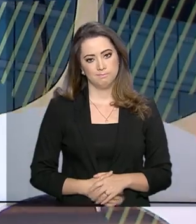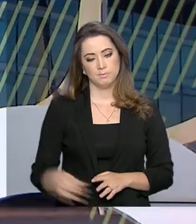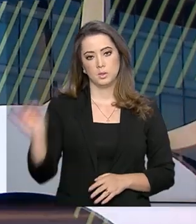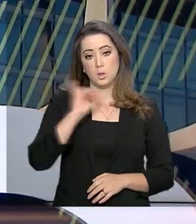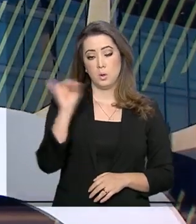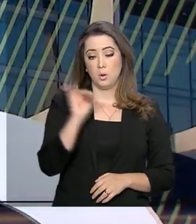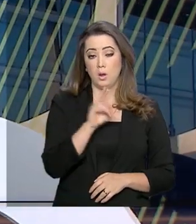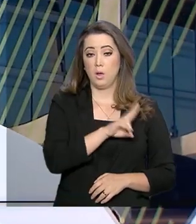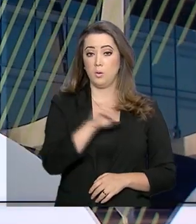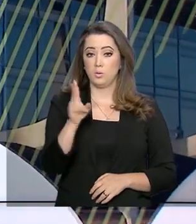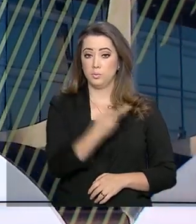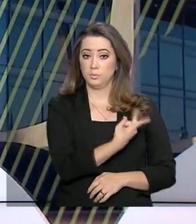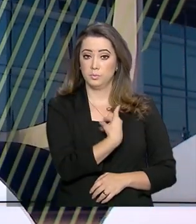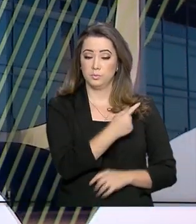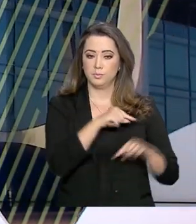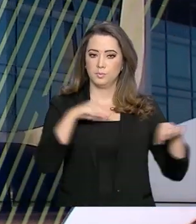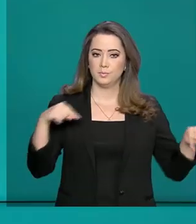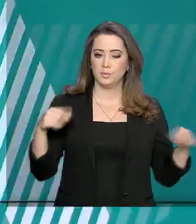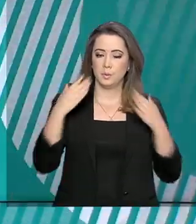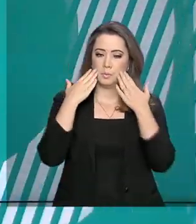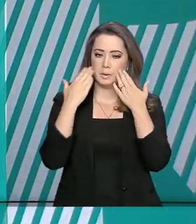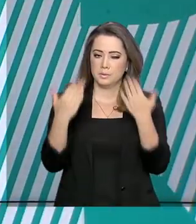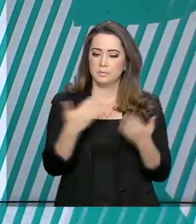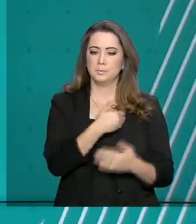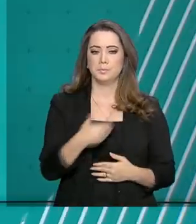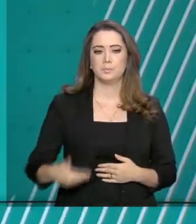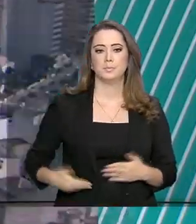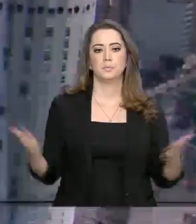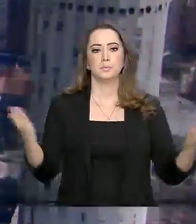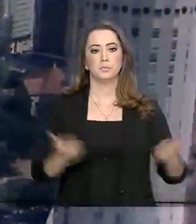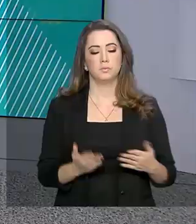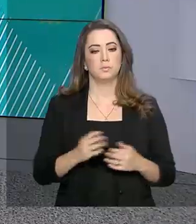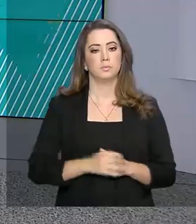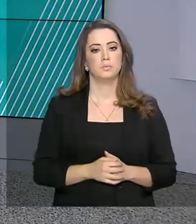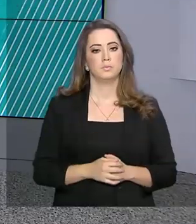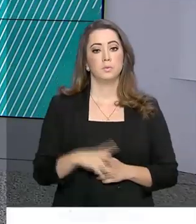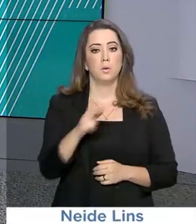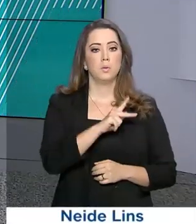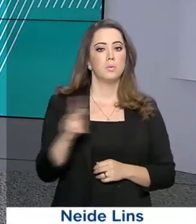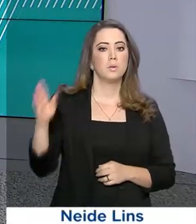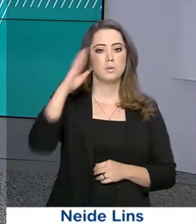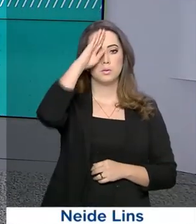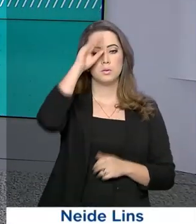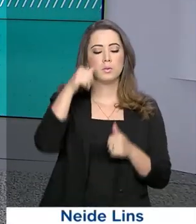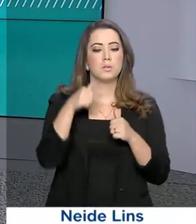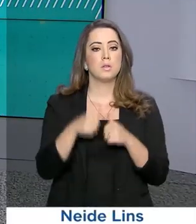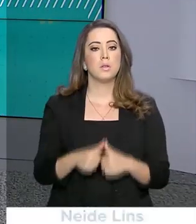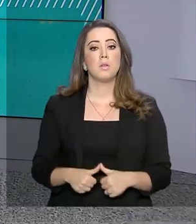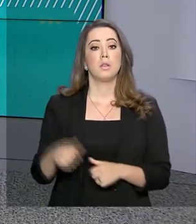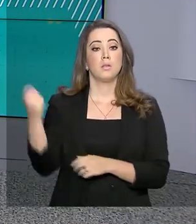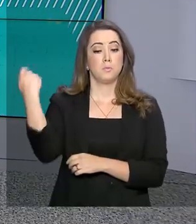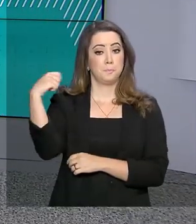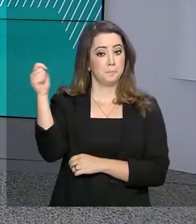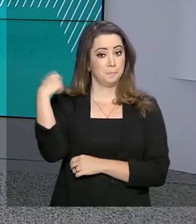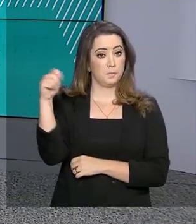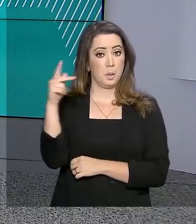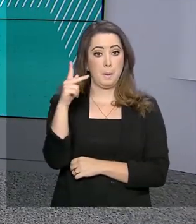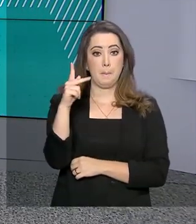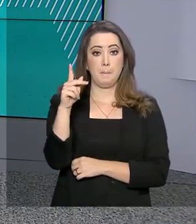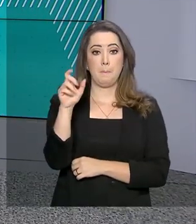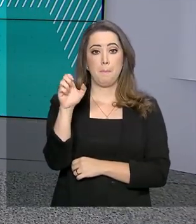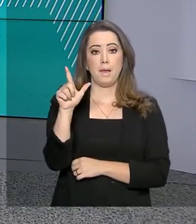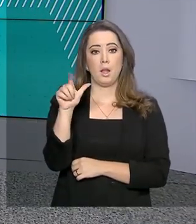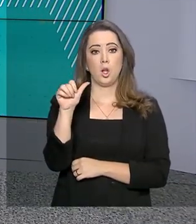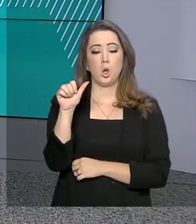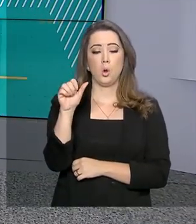Olá, eu sou o Roberto Camargo e estamos no ar com o Governo Agora. O presidente Jair Bolsonaro está em Pelotas, no Rio Grande